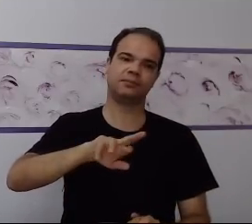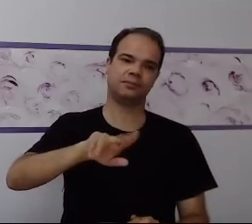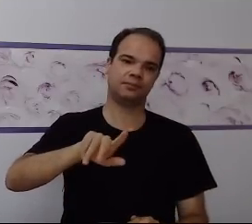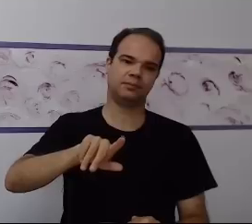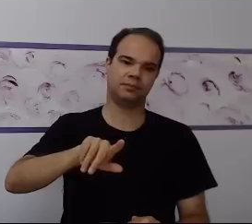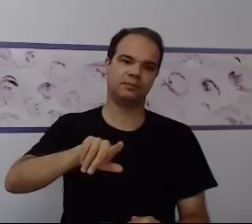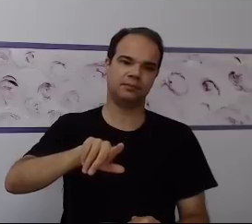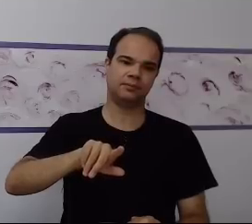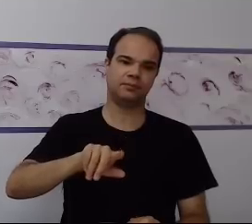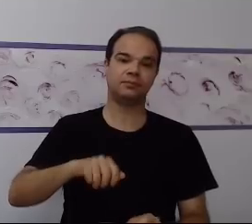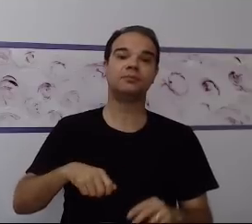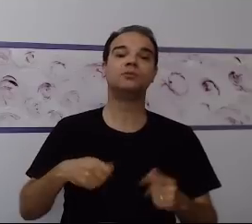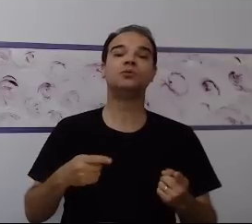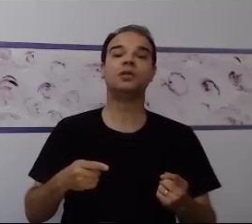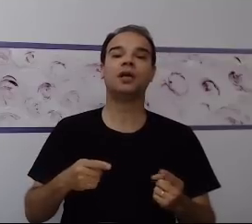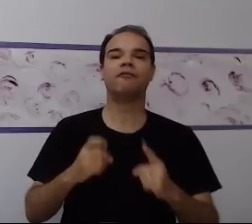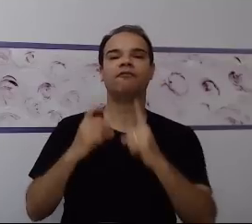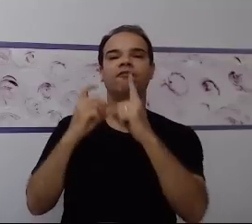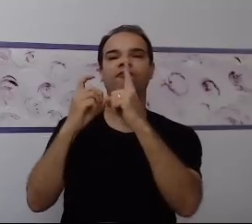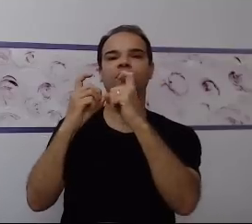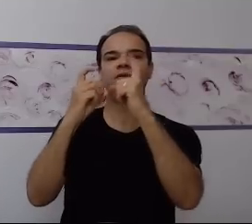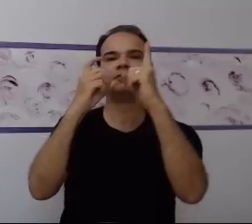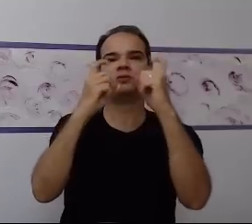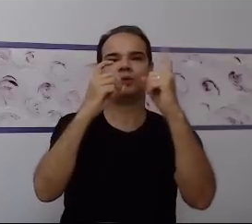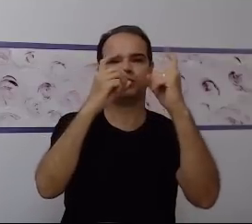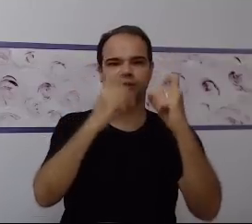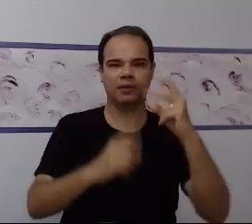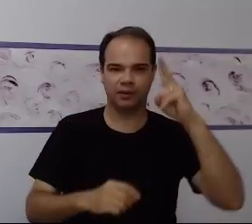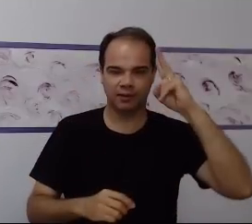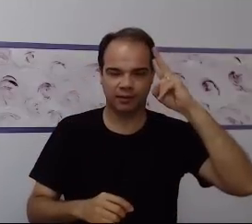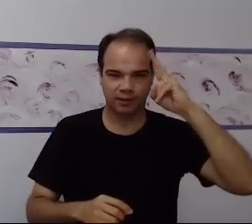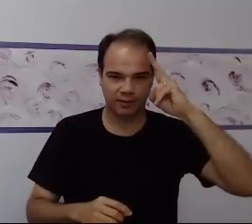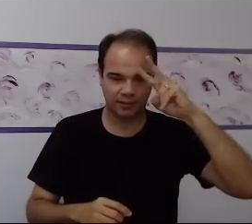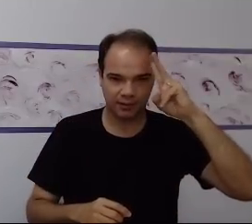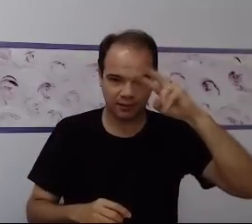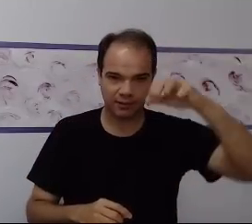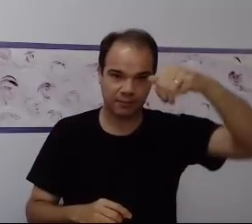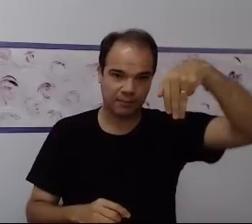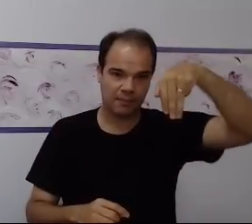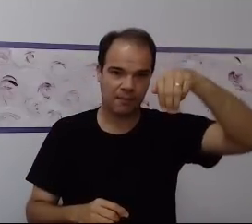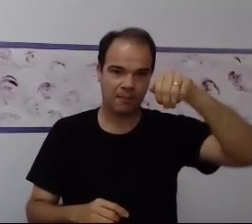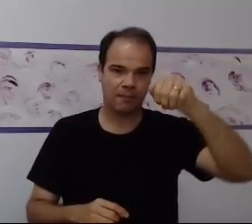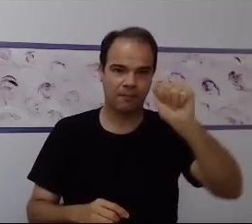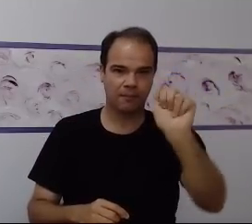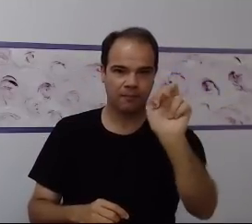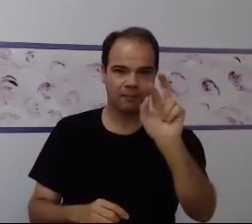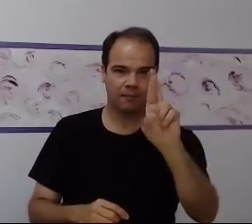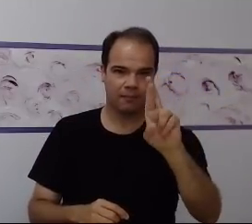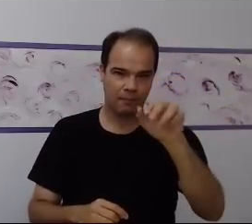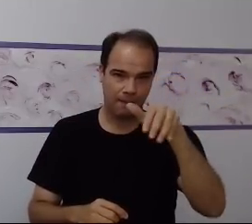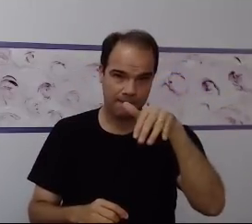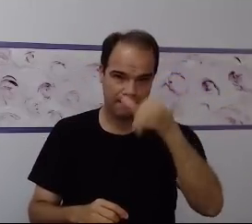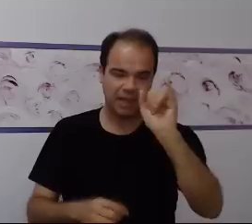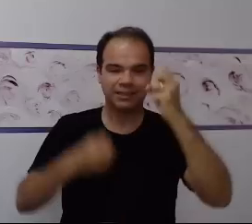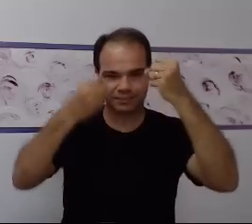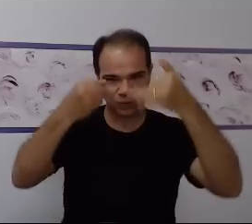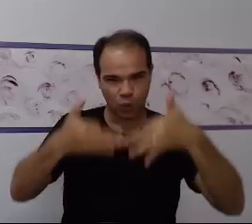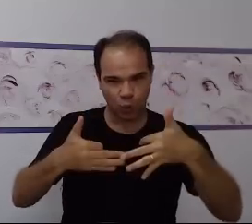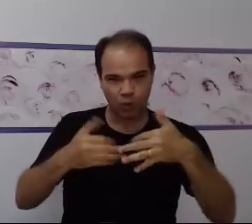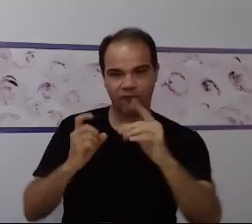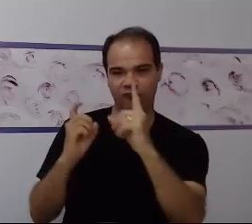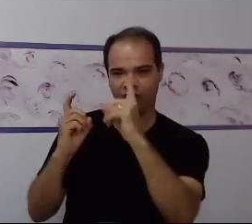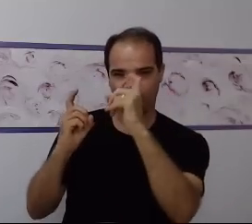com o uso do apoio visual. Lembra que dentro disso que a Mari foi explicando pra gente, a gente